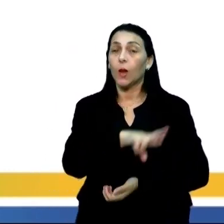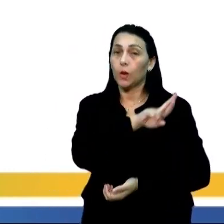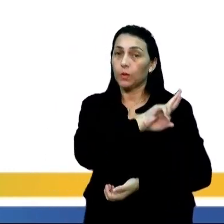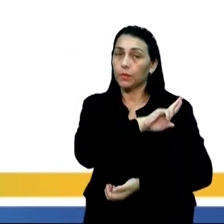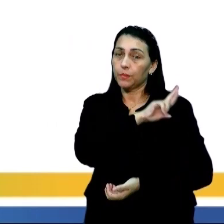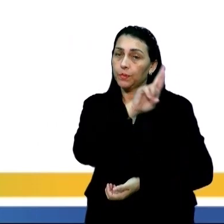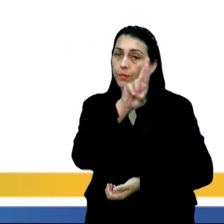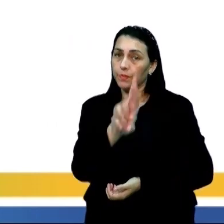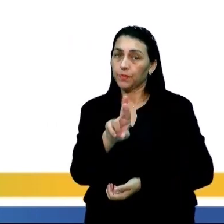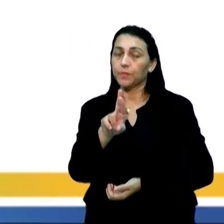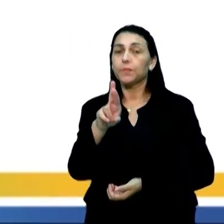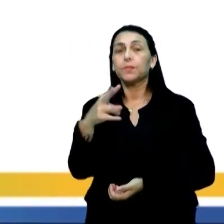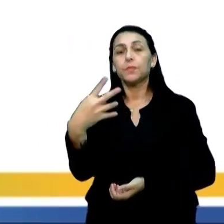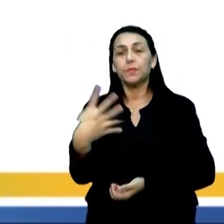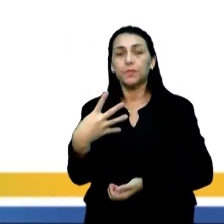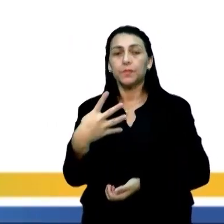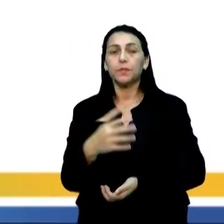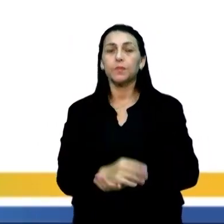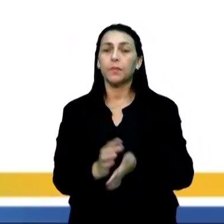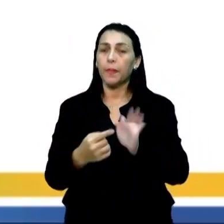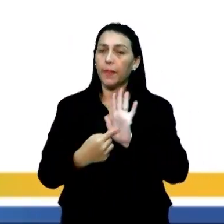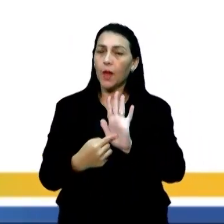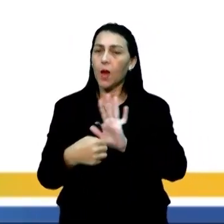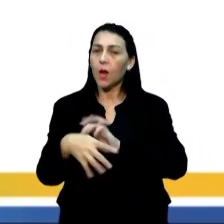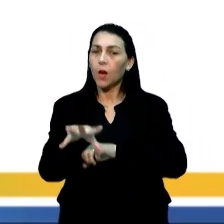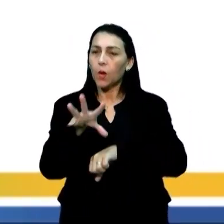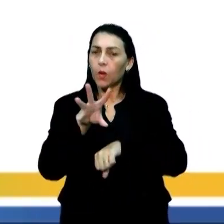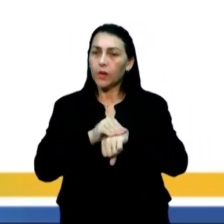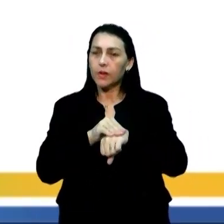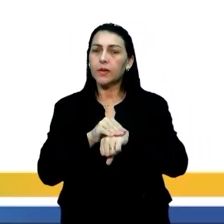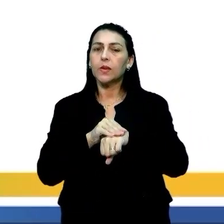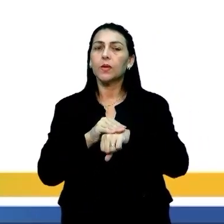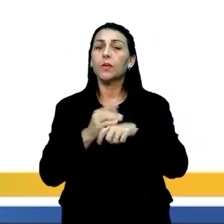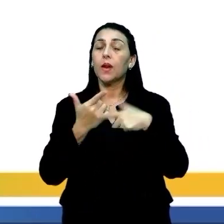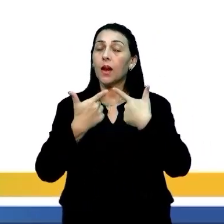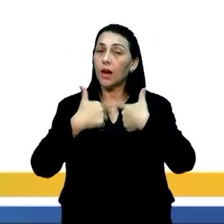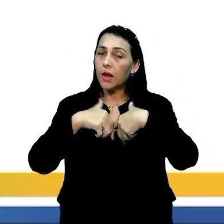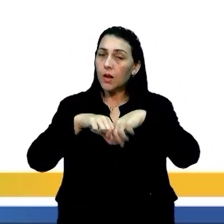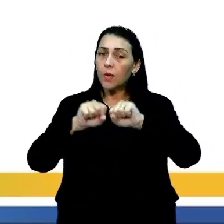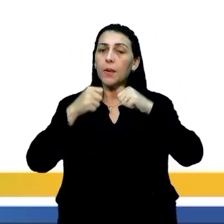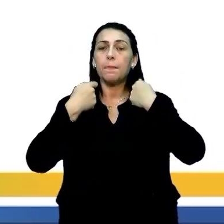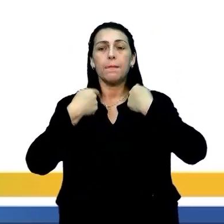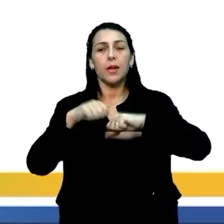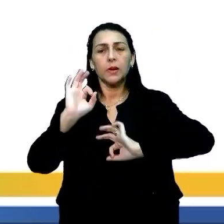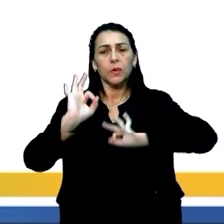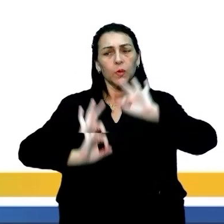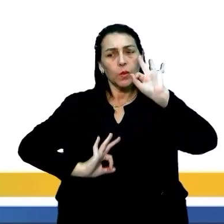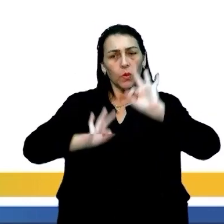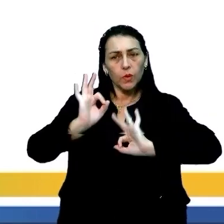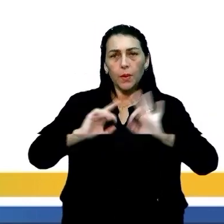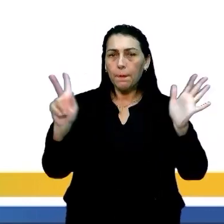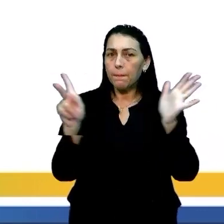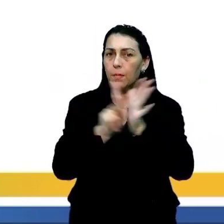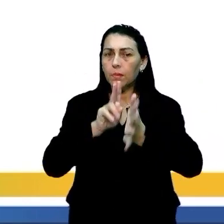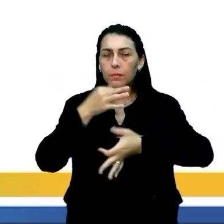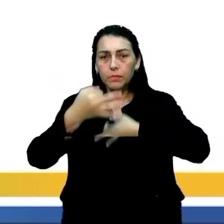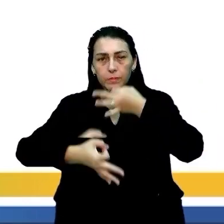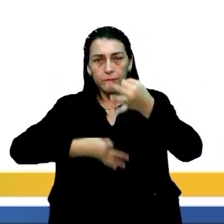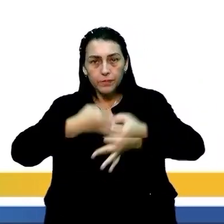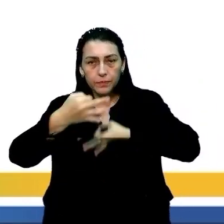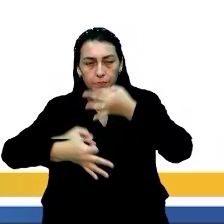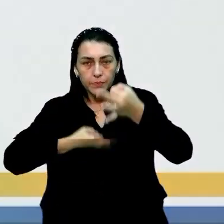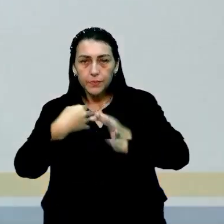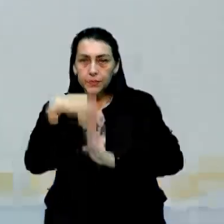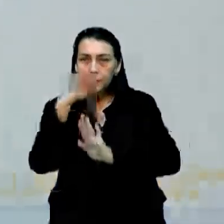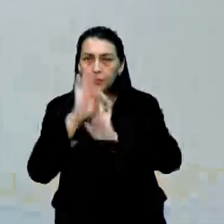Competência 4. Demonstrar conhecimento dos mecanismos linguísticos necessários para a construção